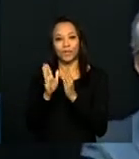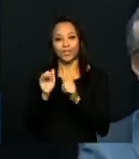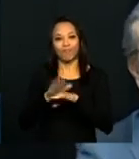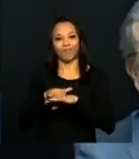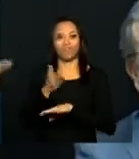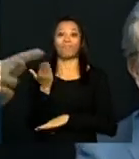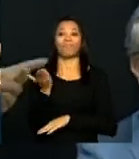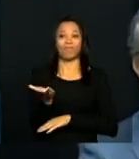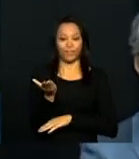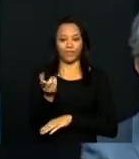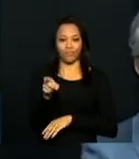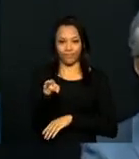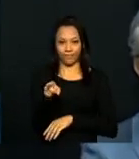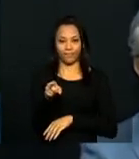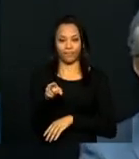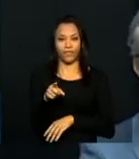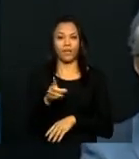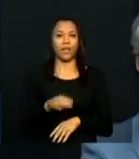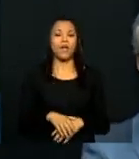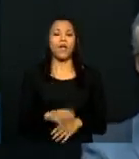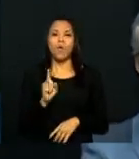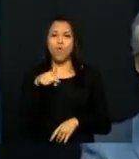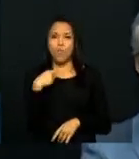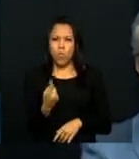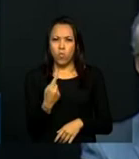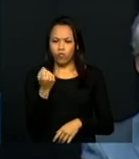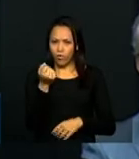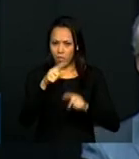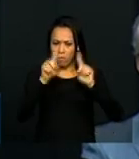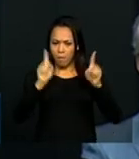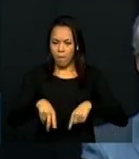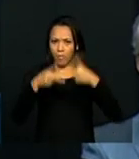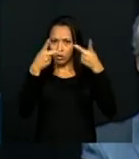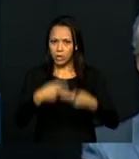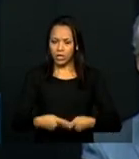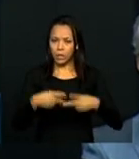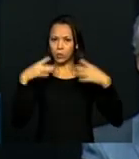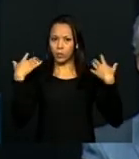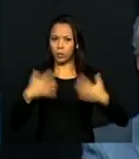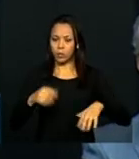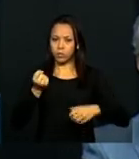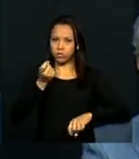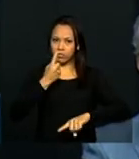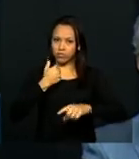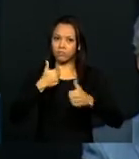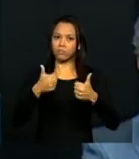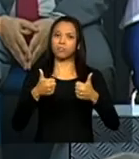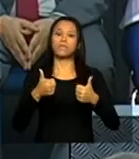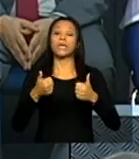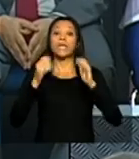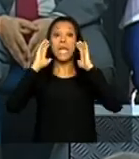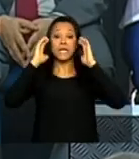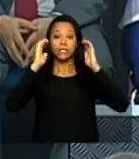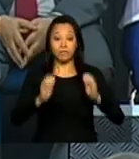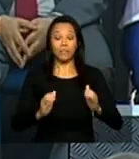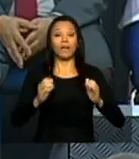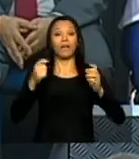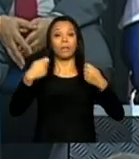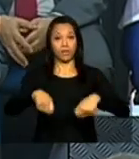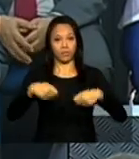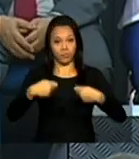deixa agora. Um dos mais ambiciosos projetos de educação e direitos humanos, intitulado o Respeitar é Preciso.